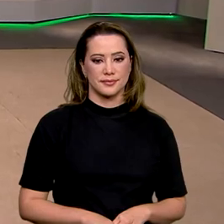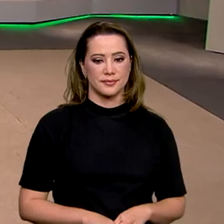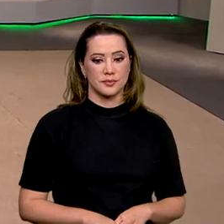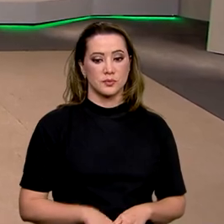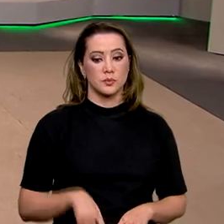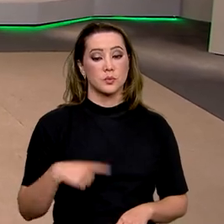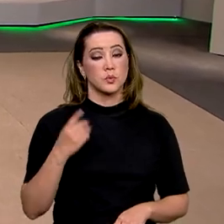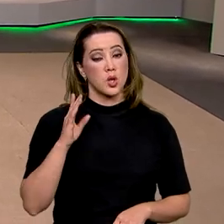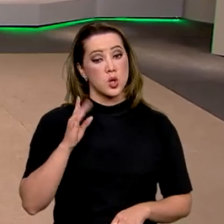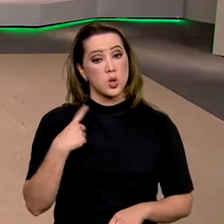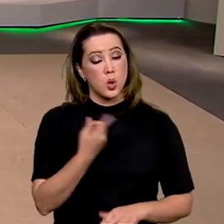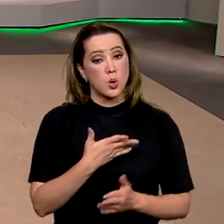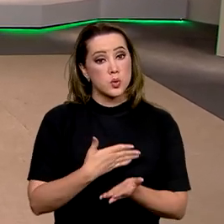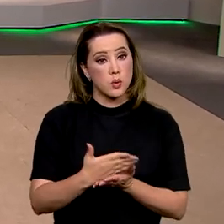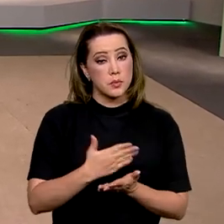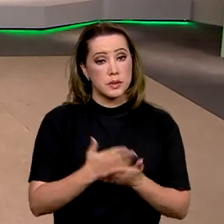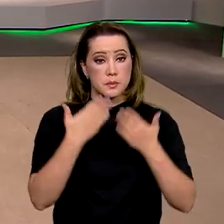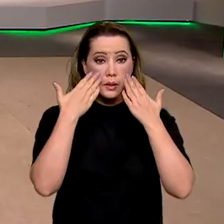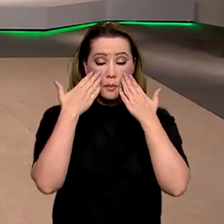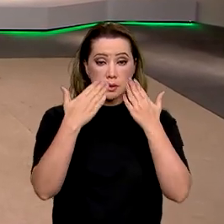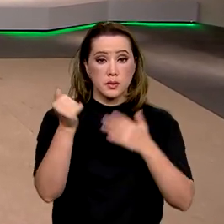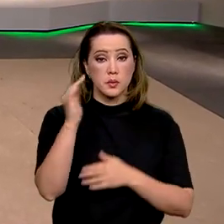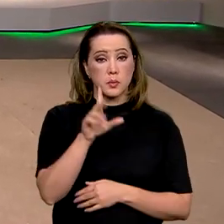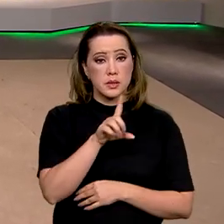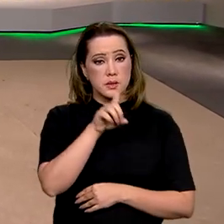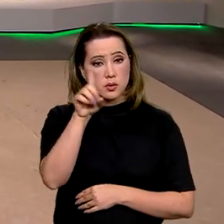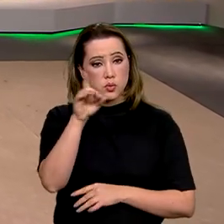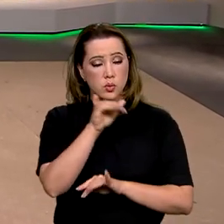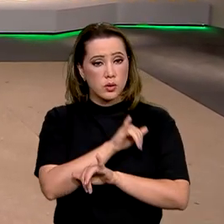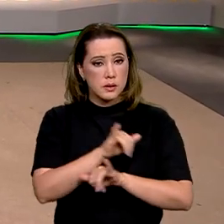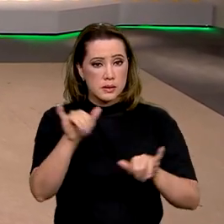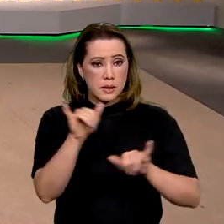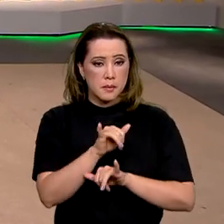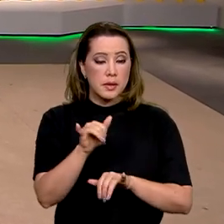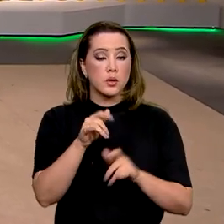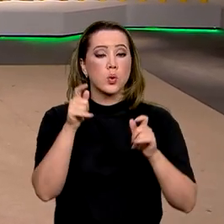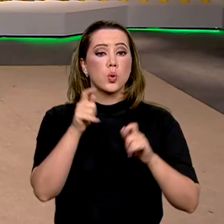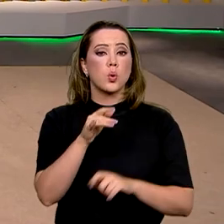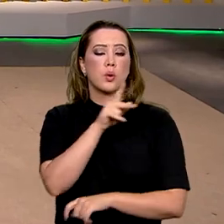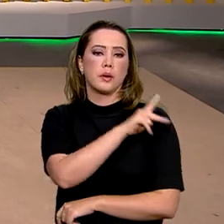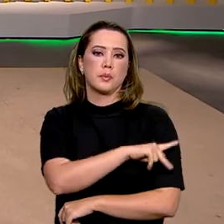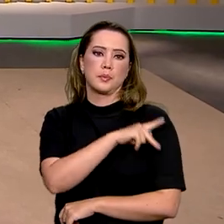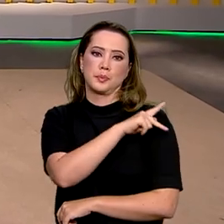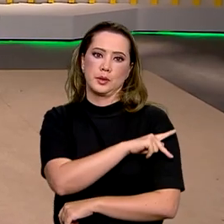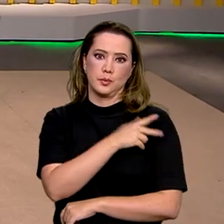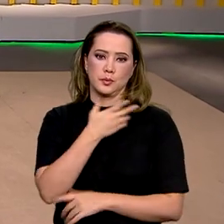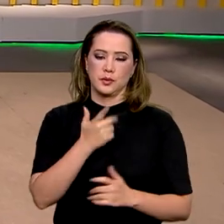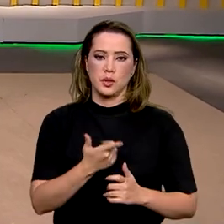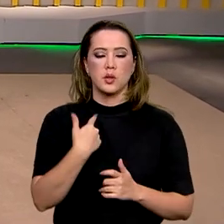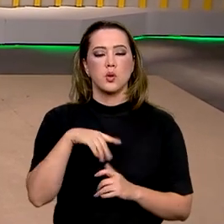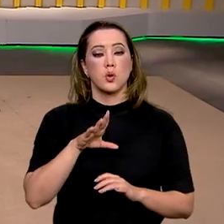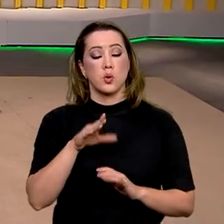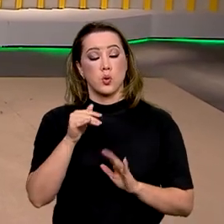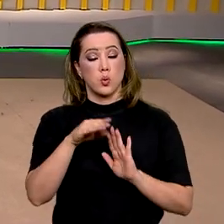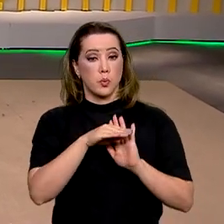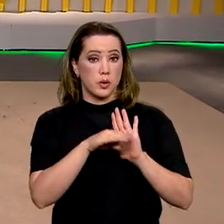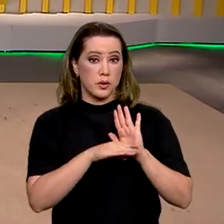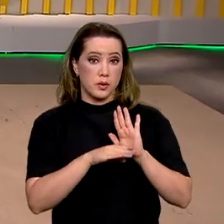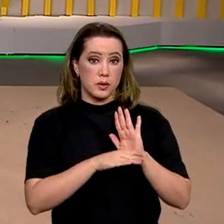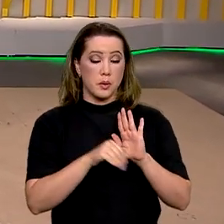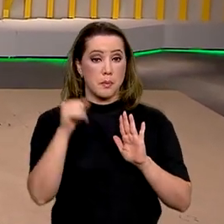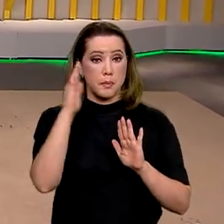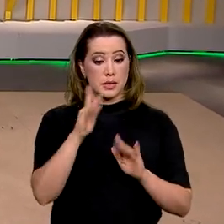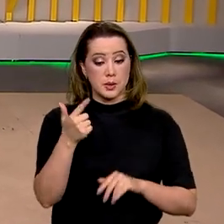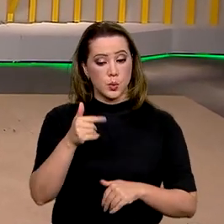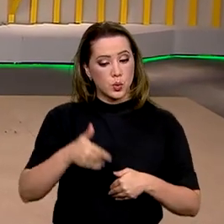E nós já começamos essa edição do Brasil em Dia com o lançamento em Teresina, no Piauí, do Brasil Sem Fone. Fome,